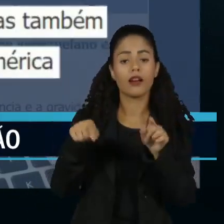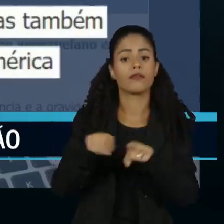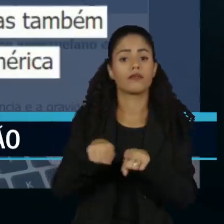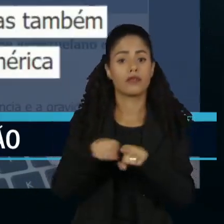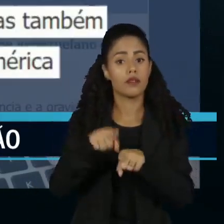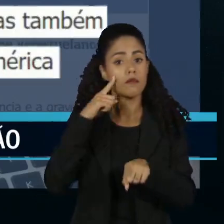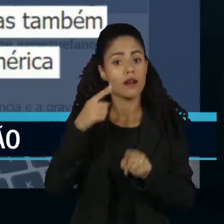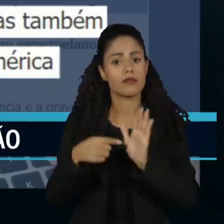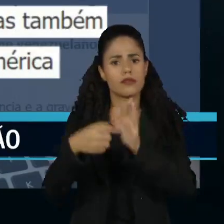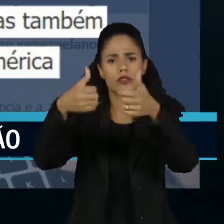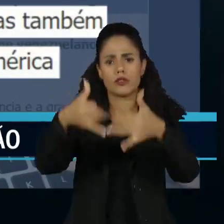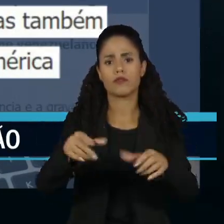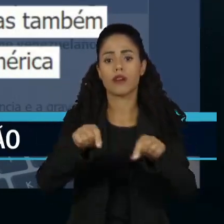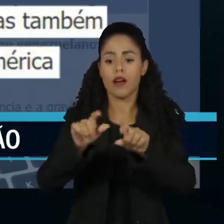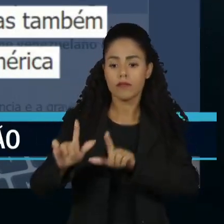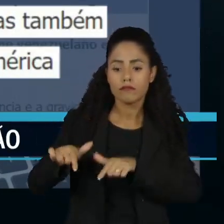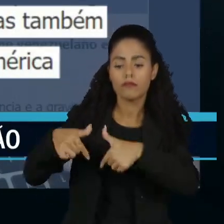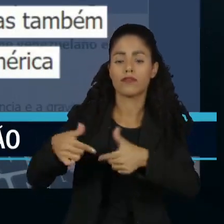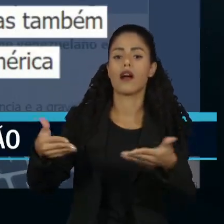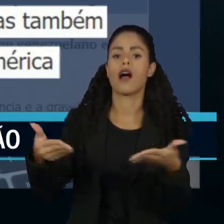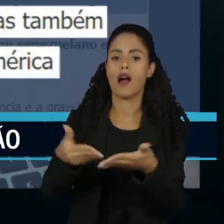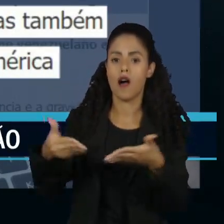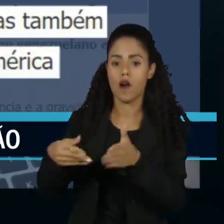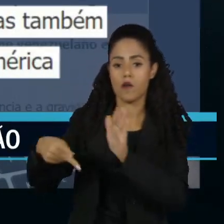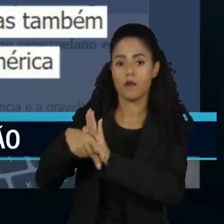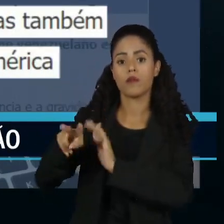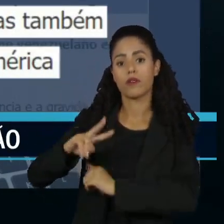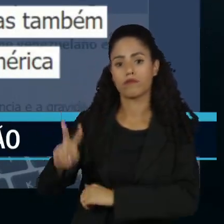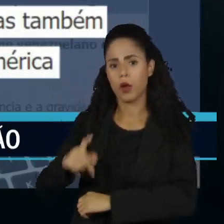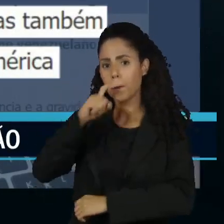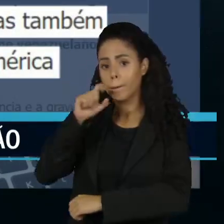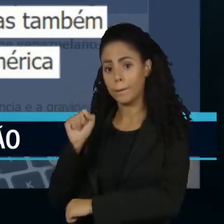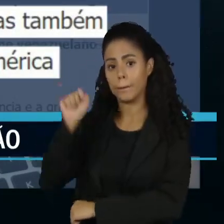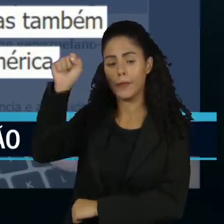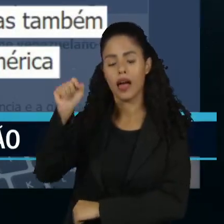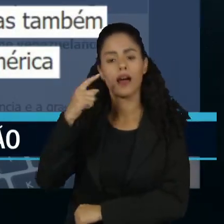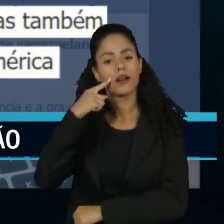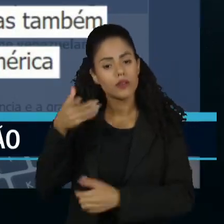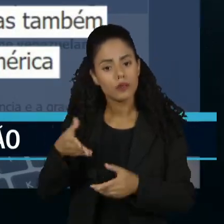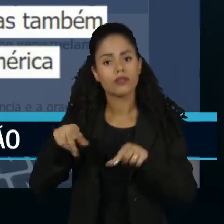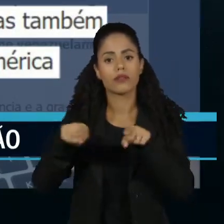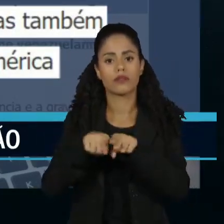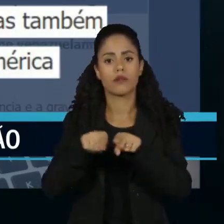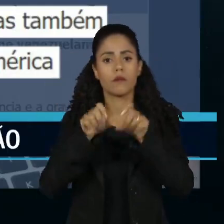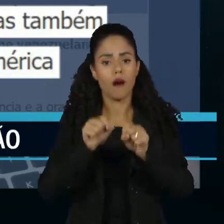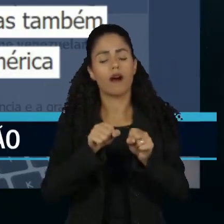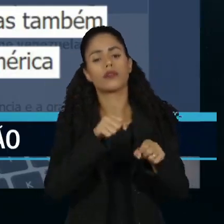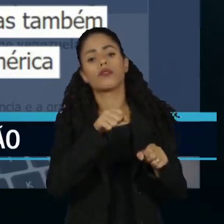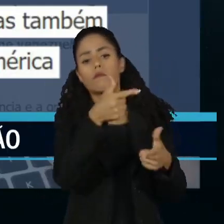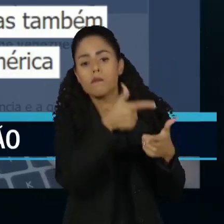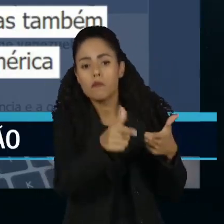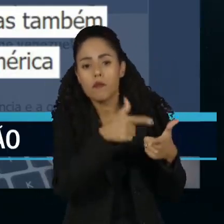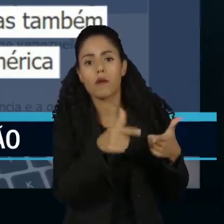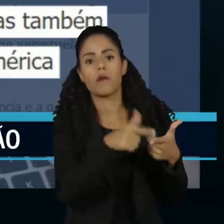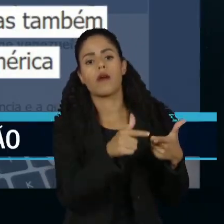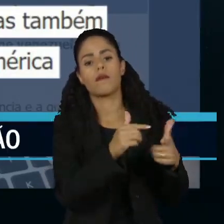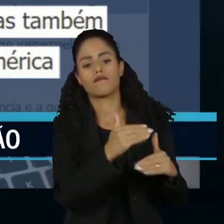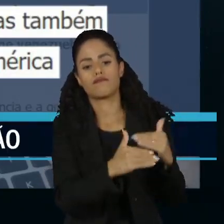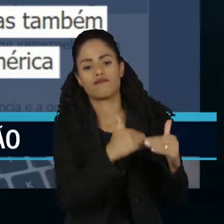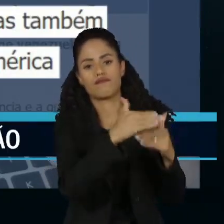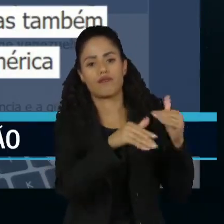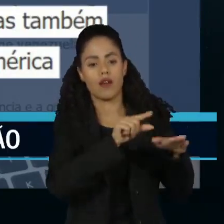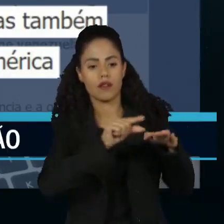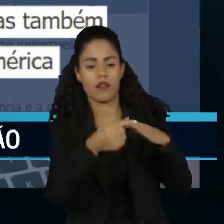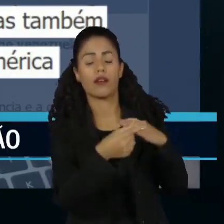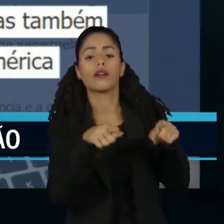Segundo a nota, as recentes ações tomadas pelo regime de Nicolás Maduro não só põem em perigo o desenvolvimento e a estabilidade da